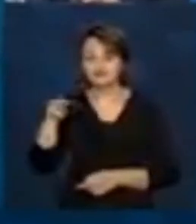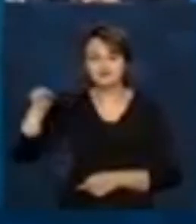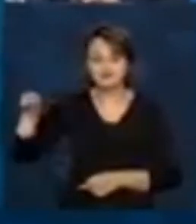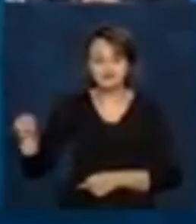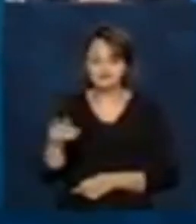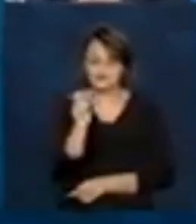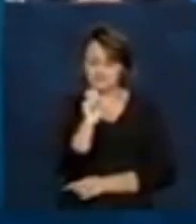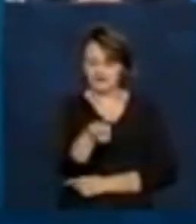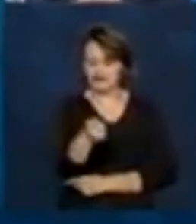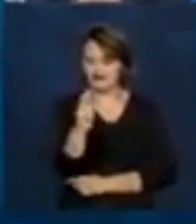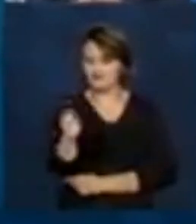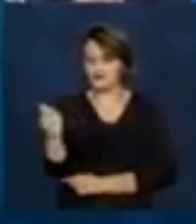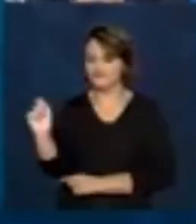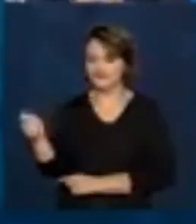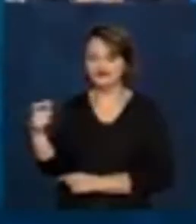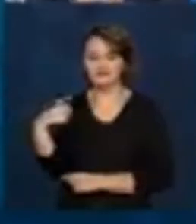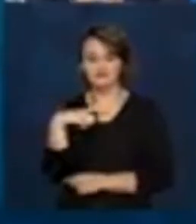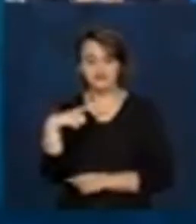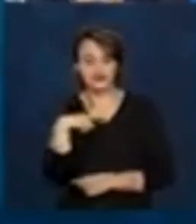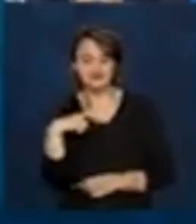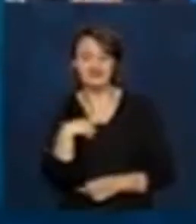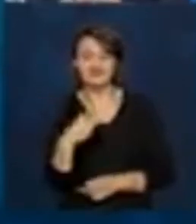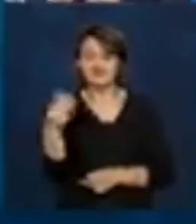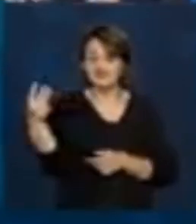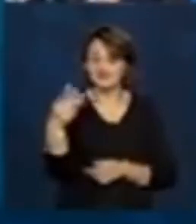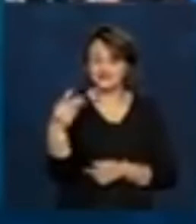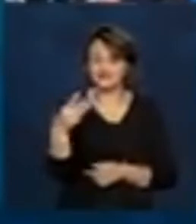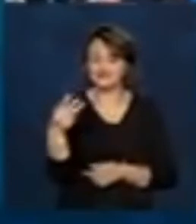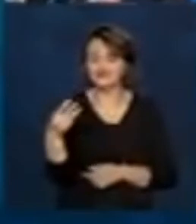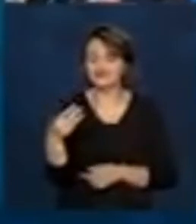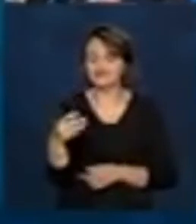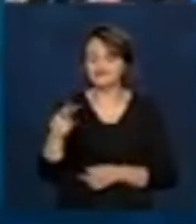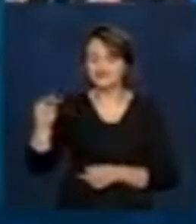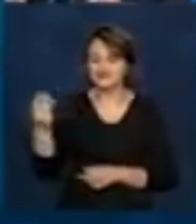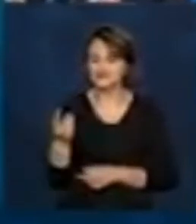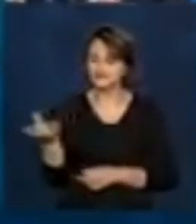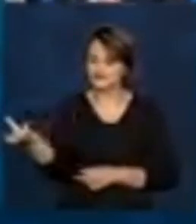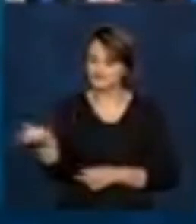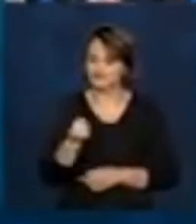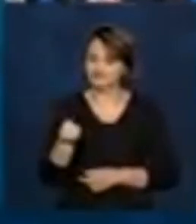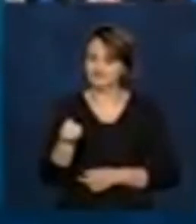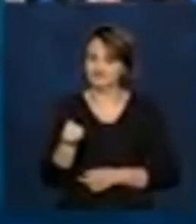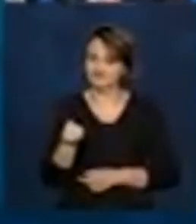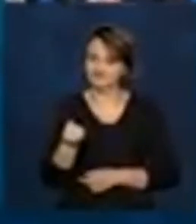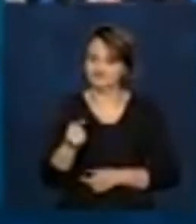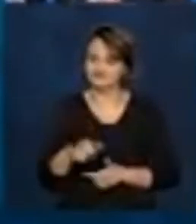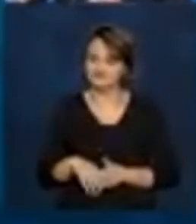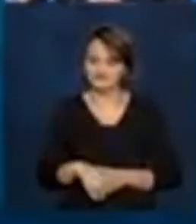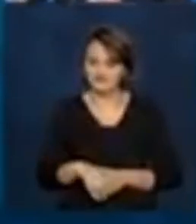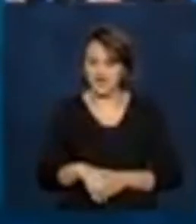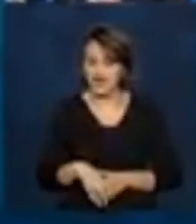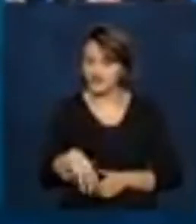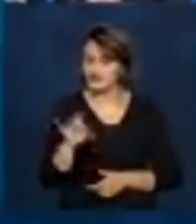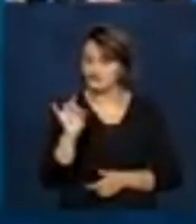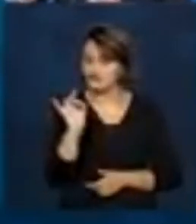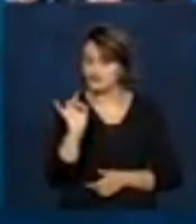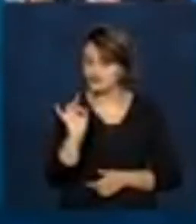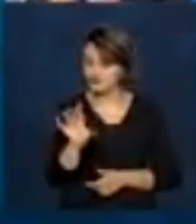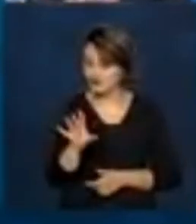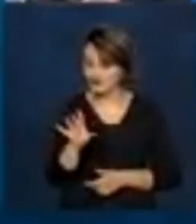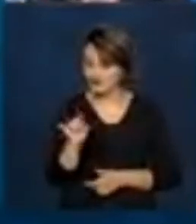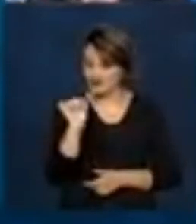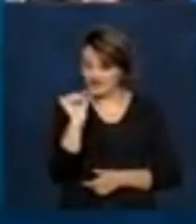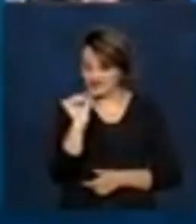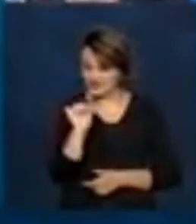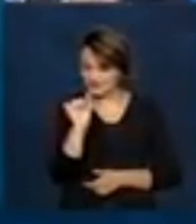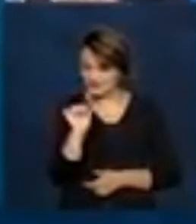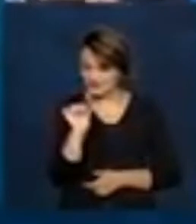de boleto e 33 milhões de saques. Só o último ponto. Apenas esta